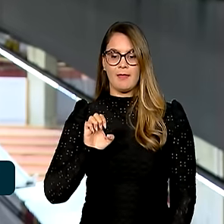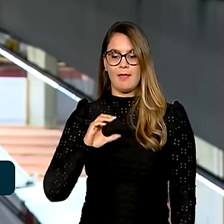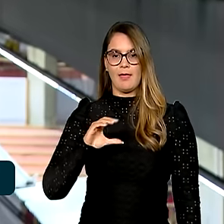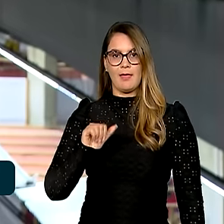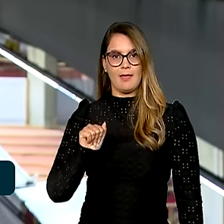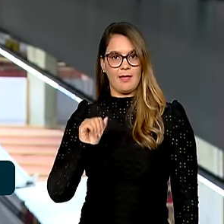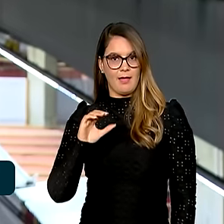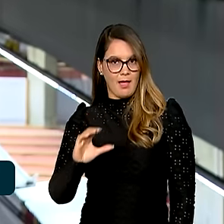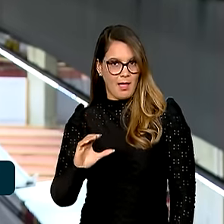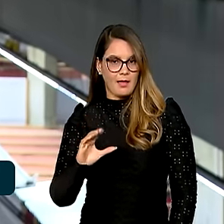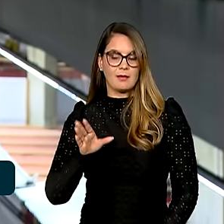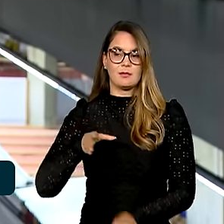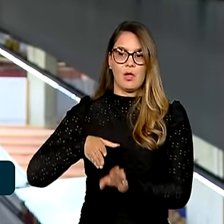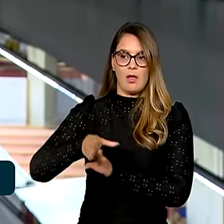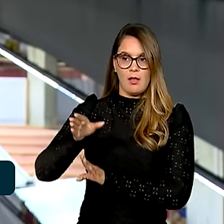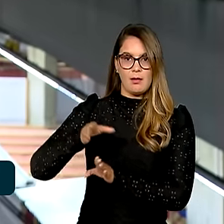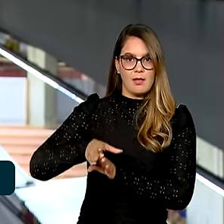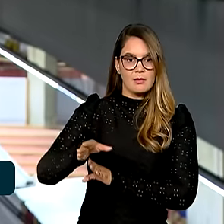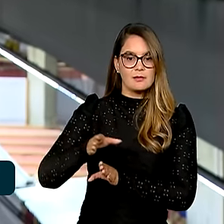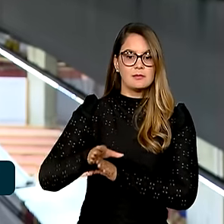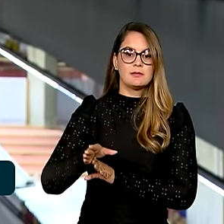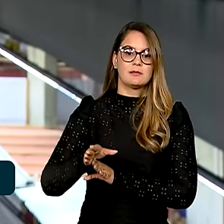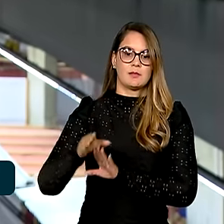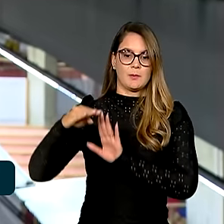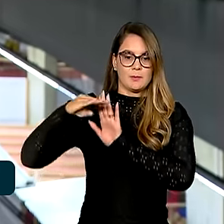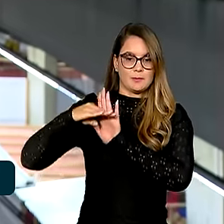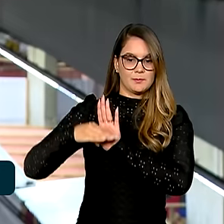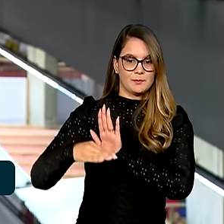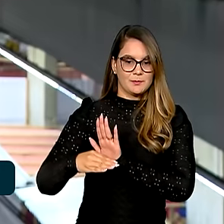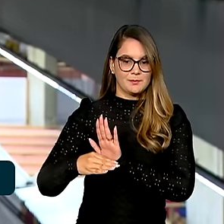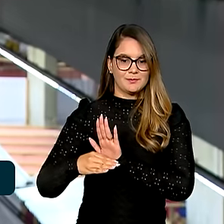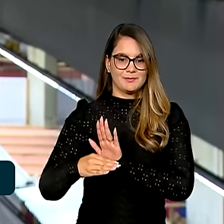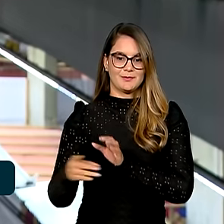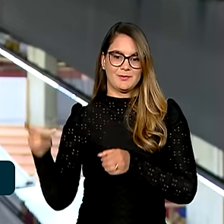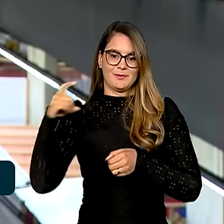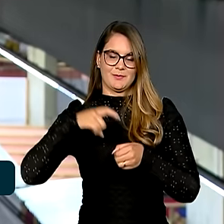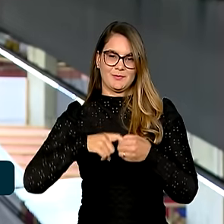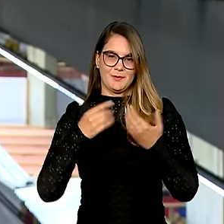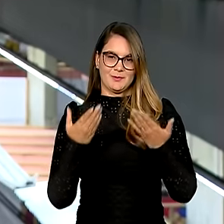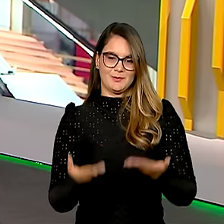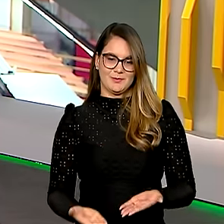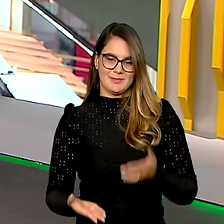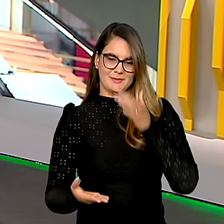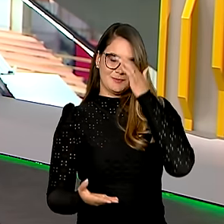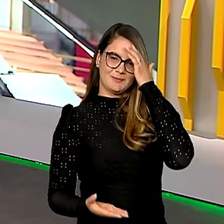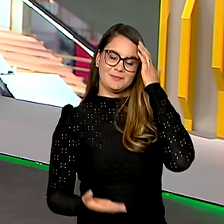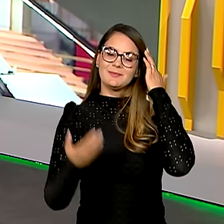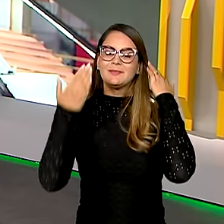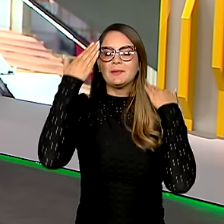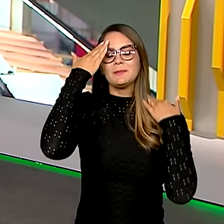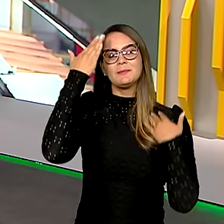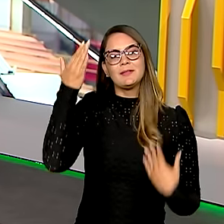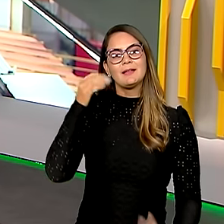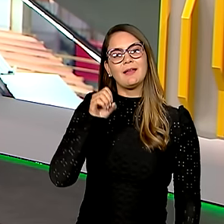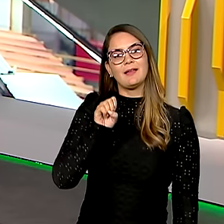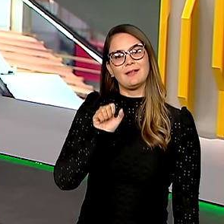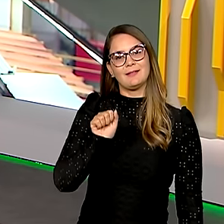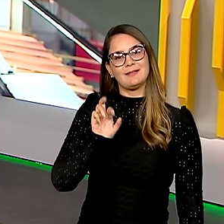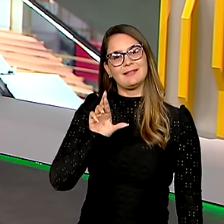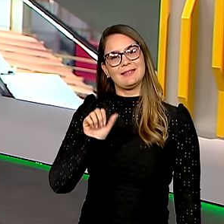seguindo aí as diretrizes da instrução normativa. Carol, eu volto com você. Obrigada, Sara, pelas informações.